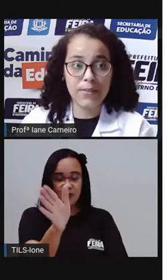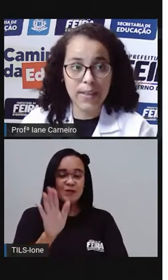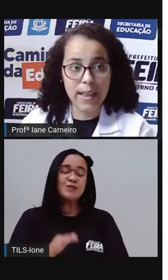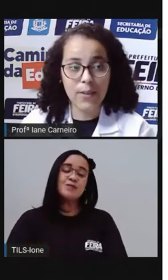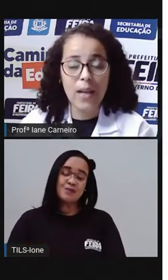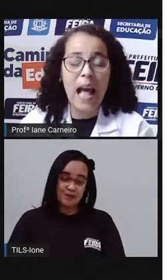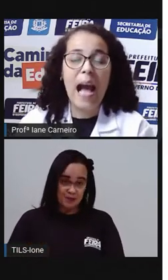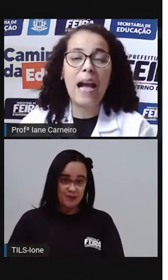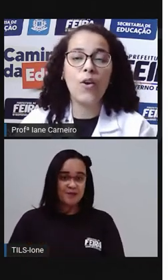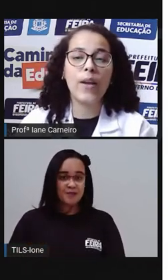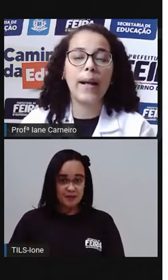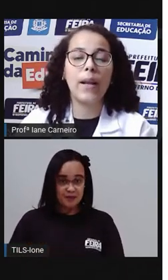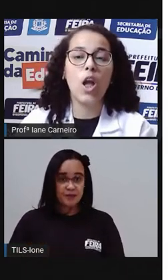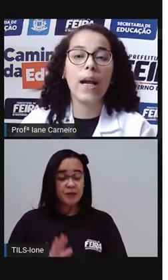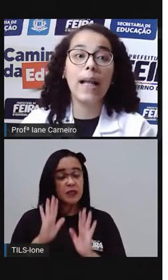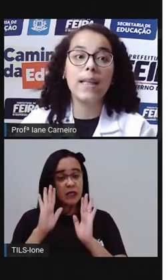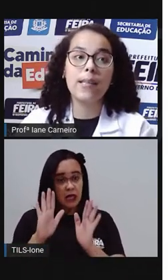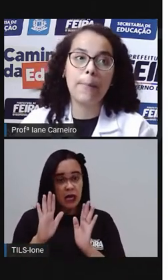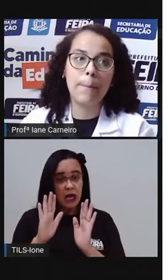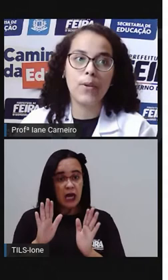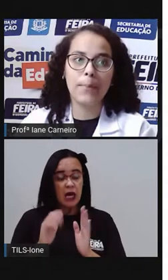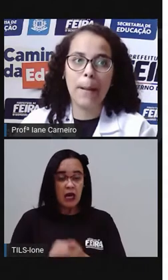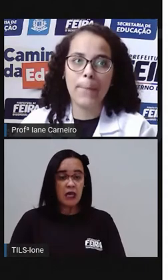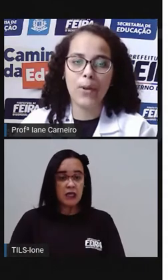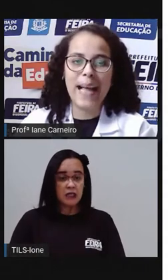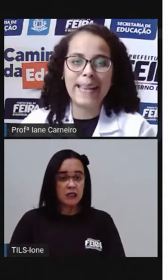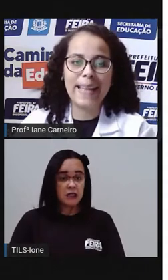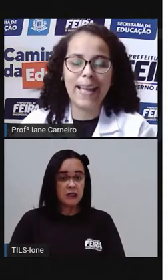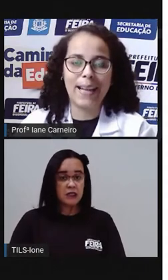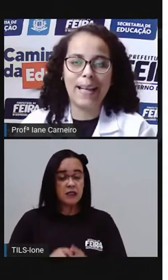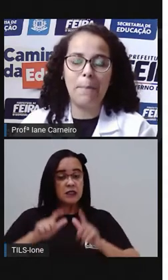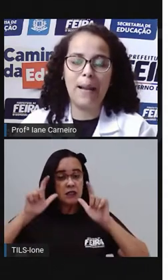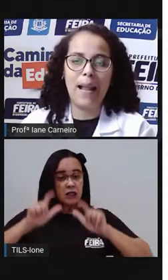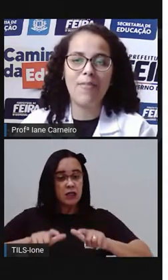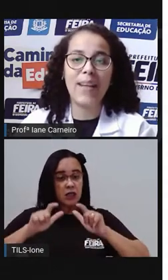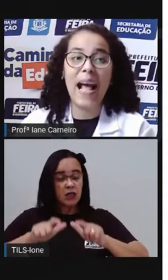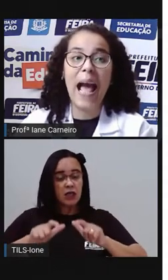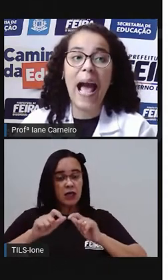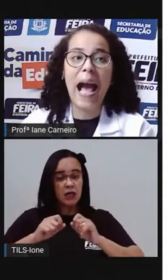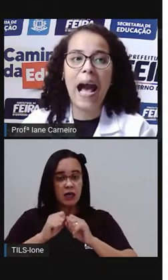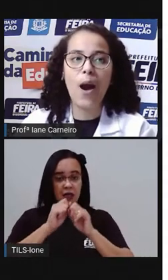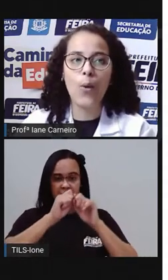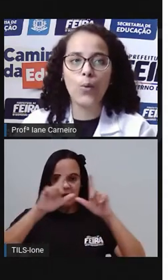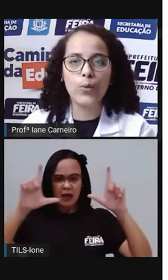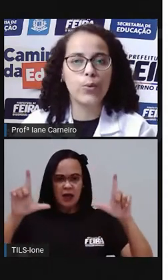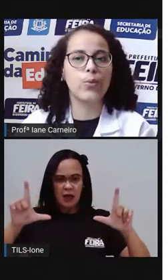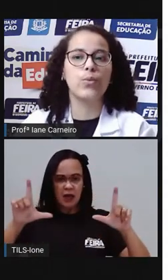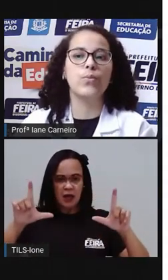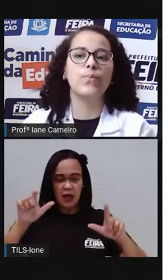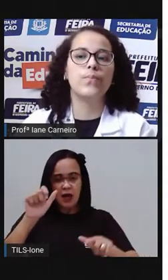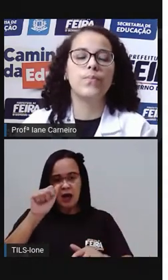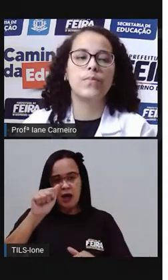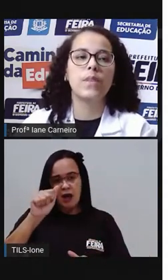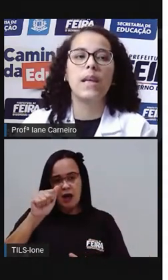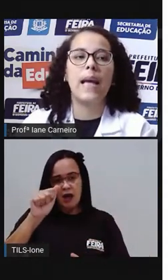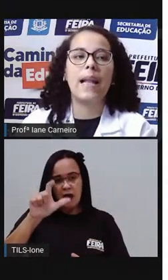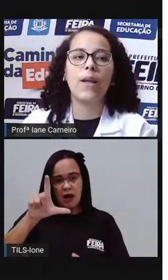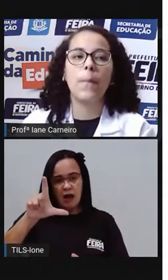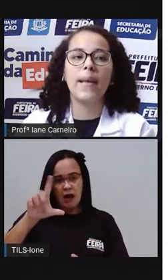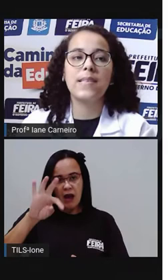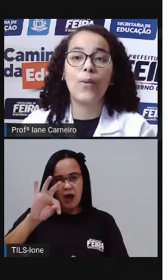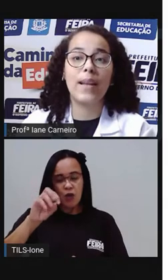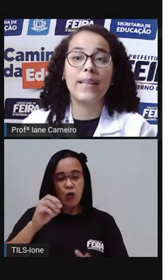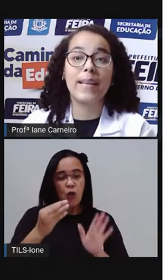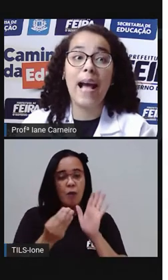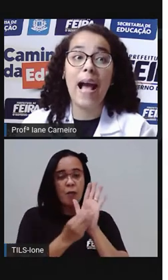Escreveram? Agora localiza para a Pró na tela. A palavra alto. Ela